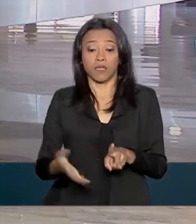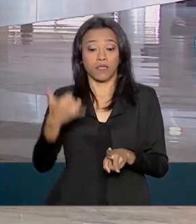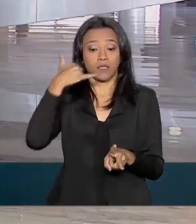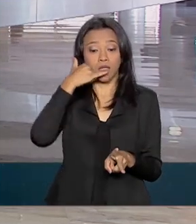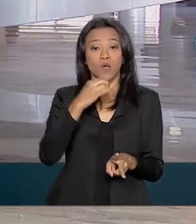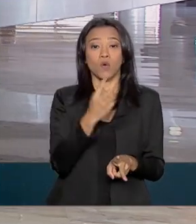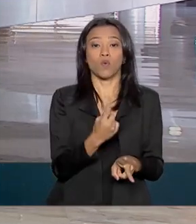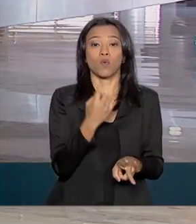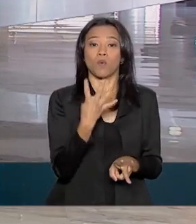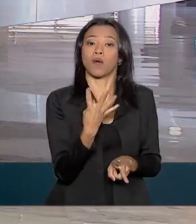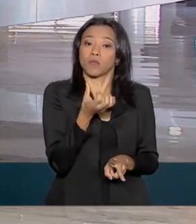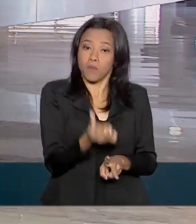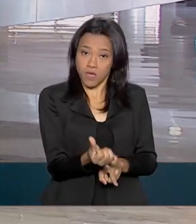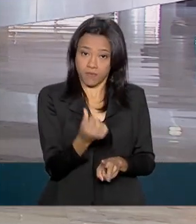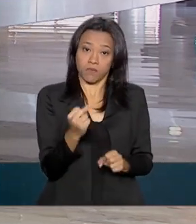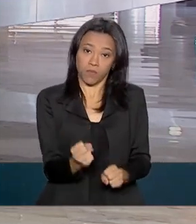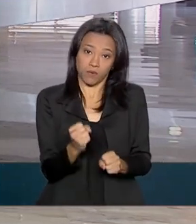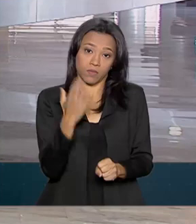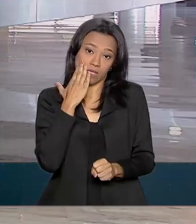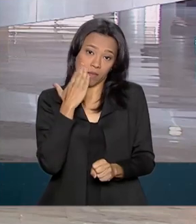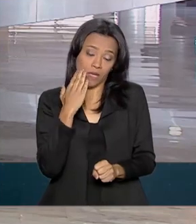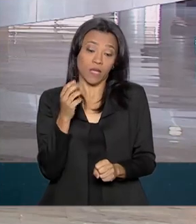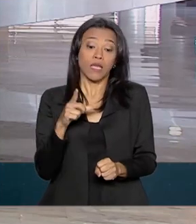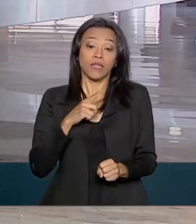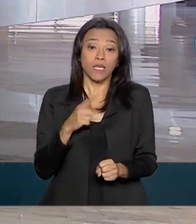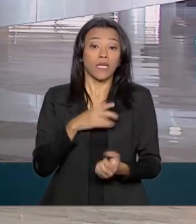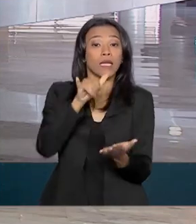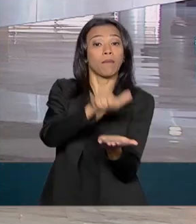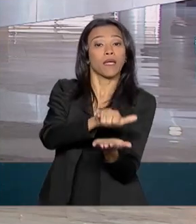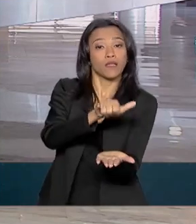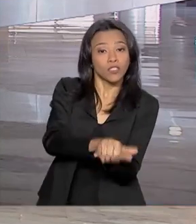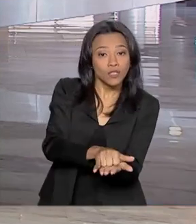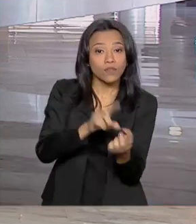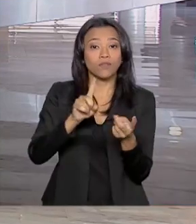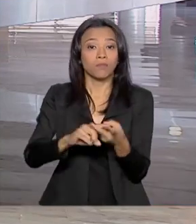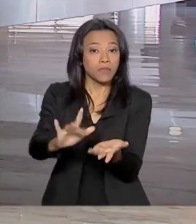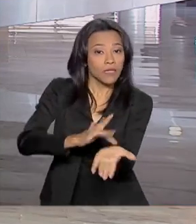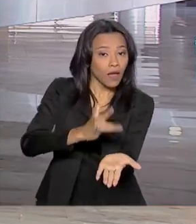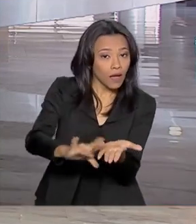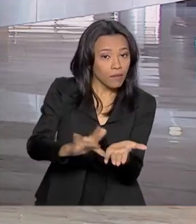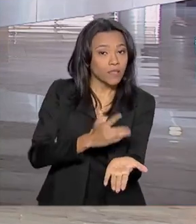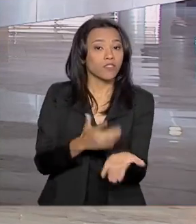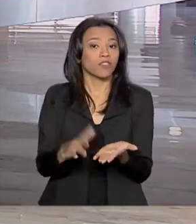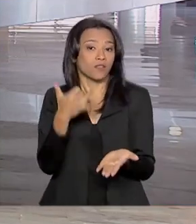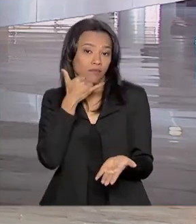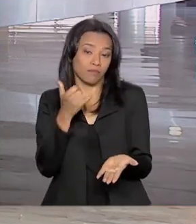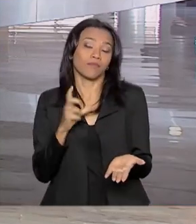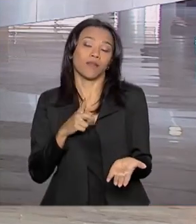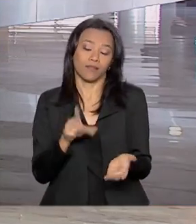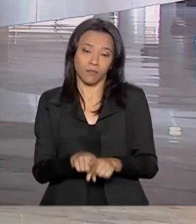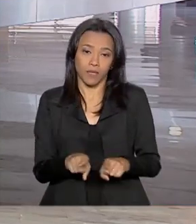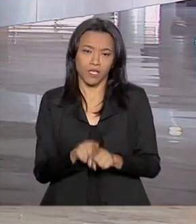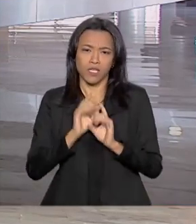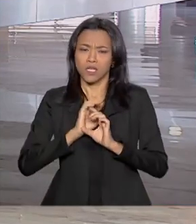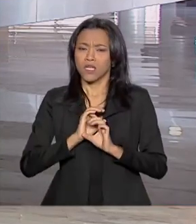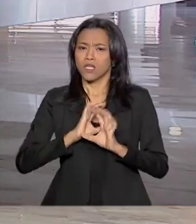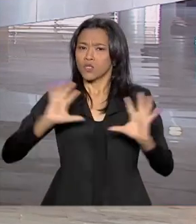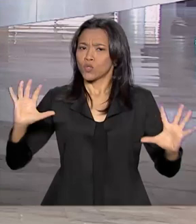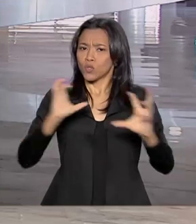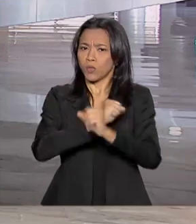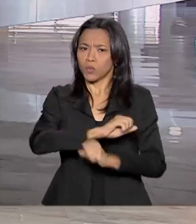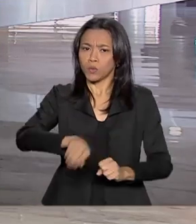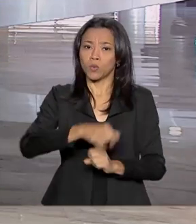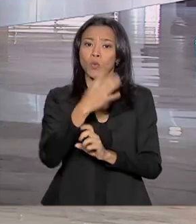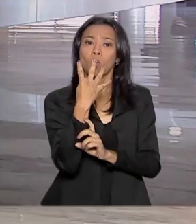Receita Federal disponibiliza ainda aplicativos para tablets e smartphones. Ao todo, esse ano serão desembolsados